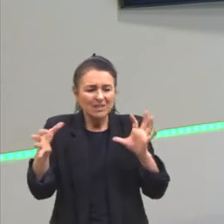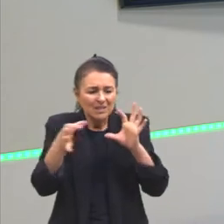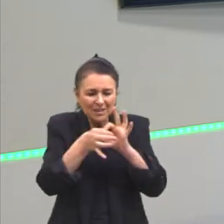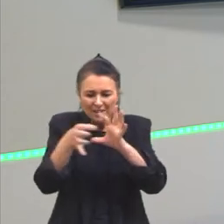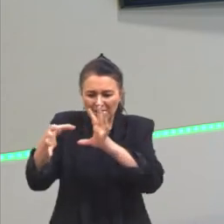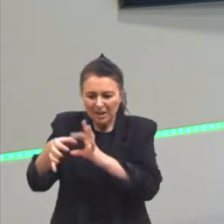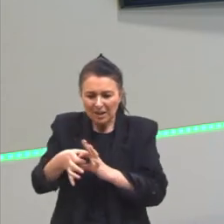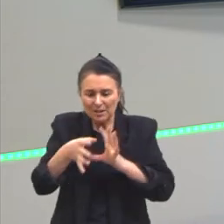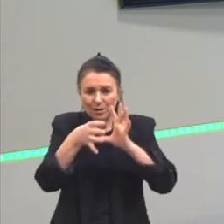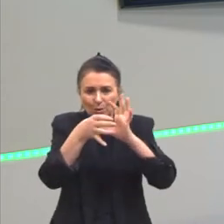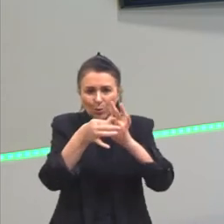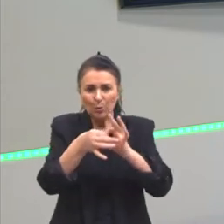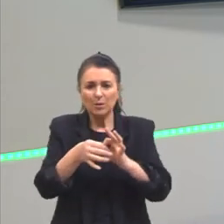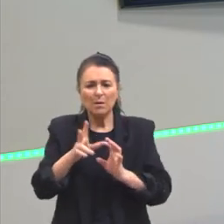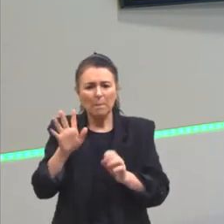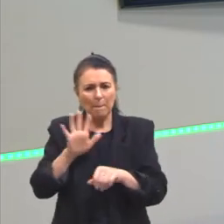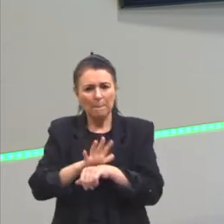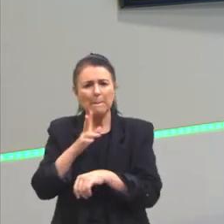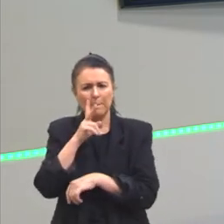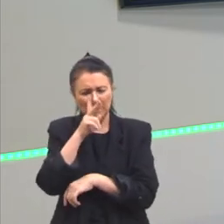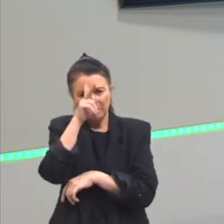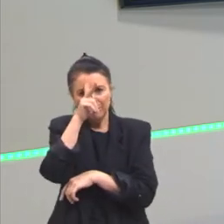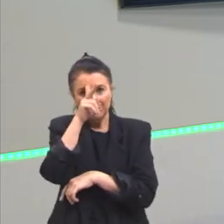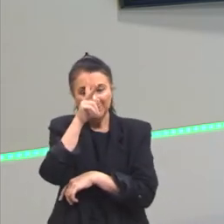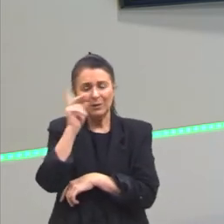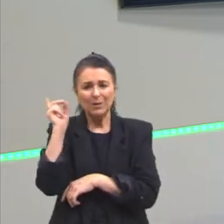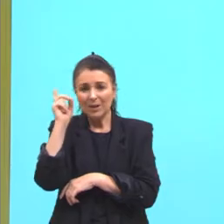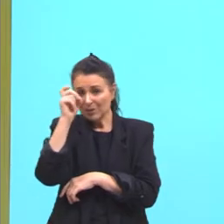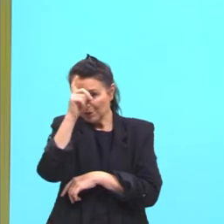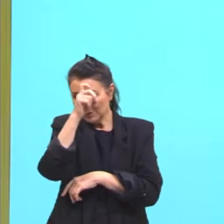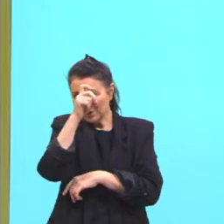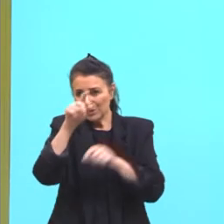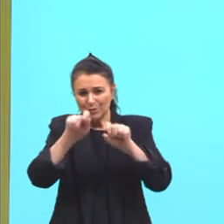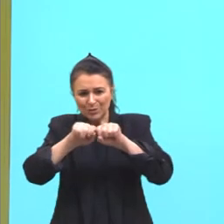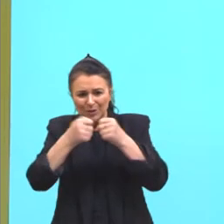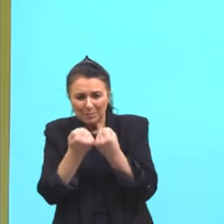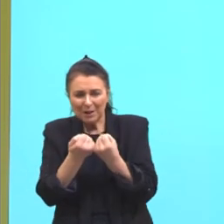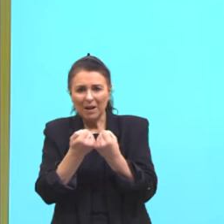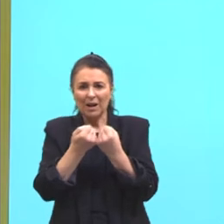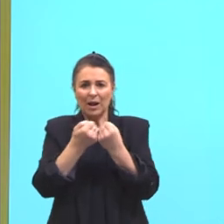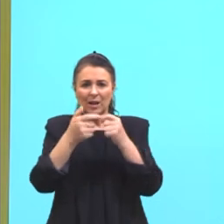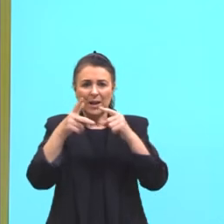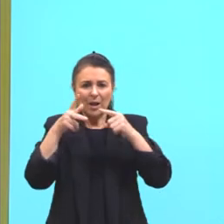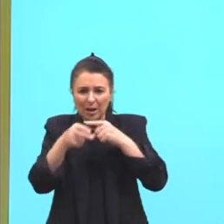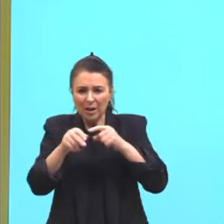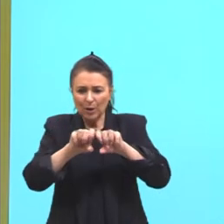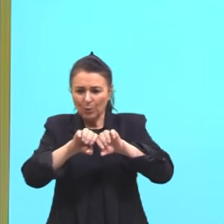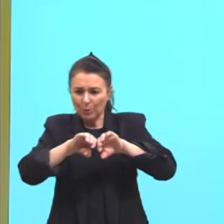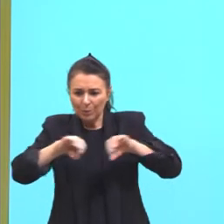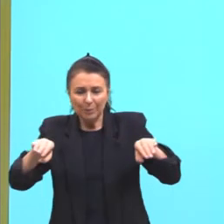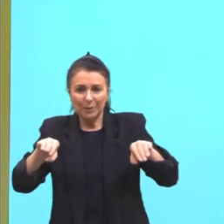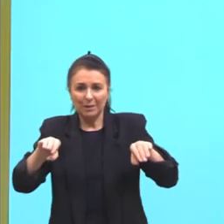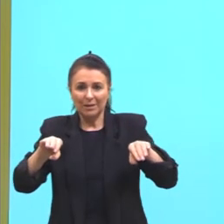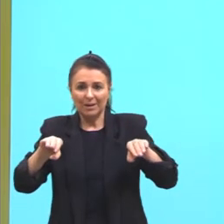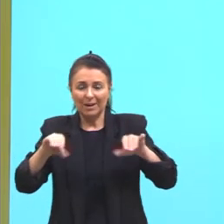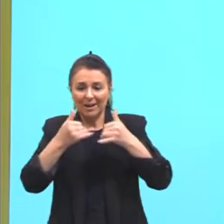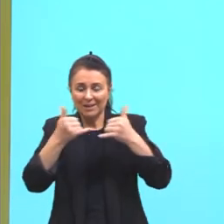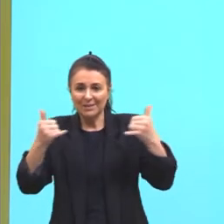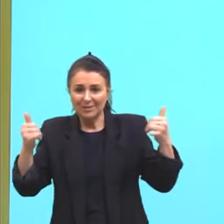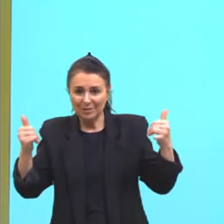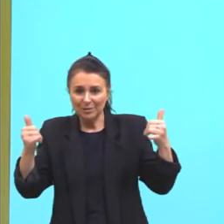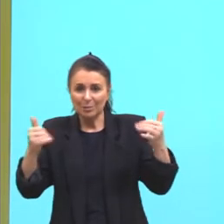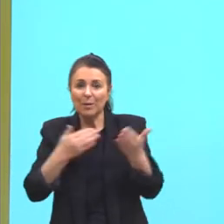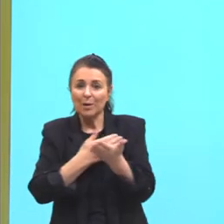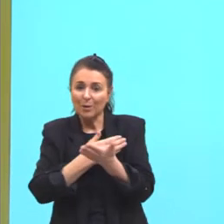às vezes, muito fortes. Então vai ser difícil de romper, quebrar essas ligações para formar o meu